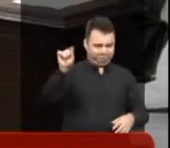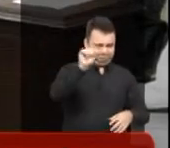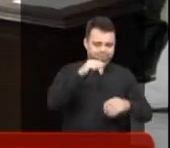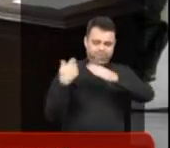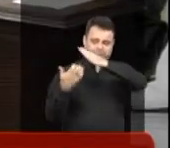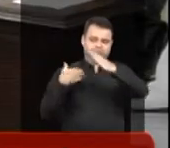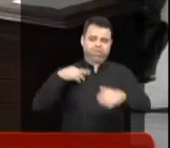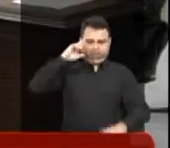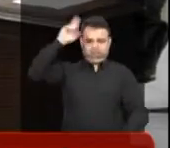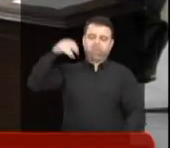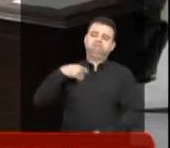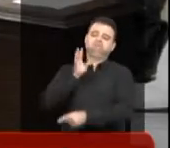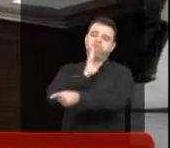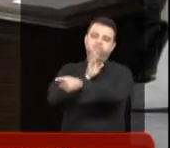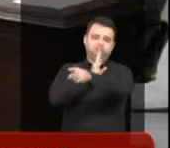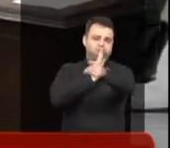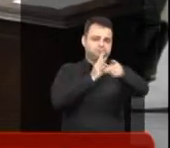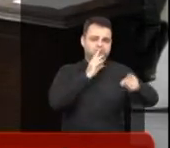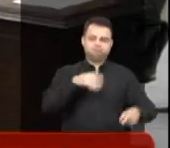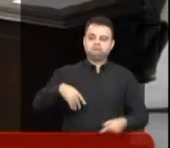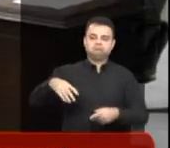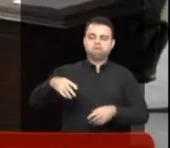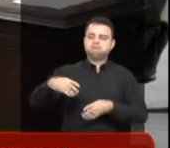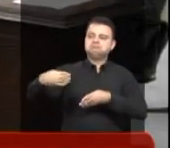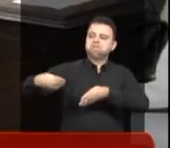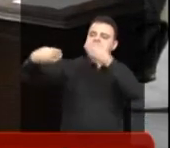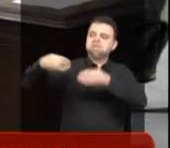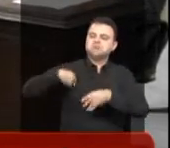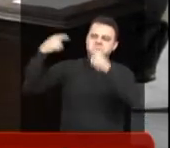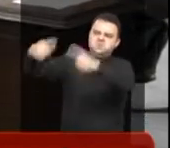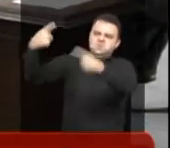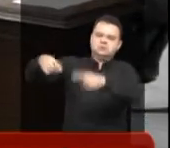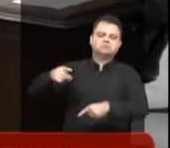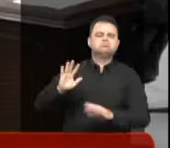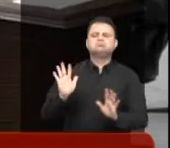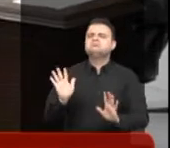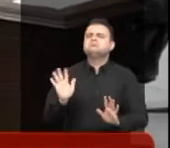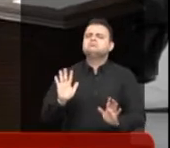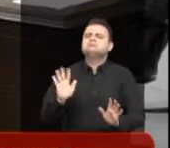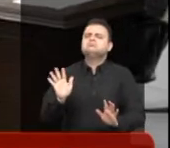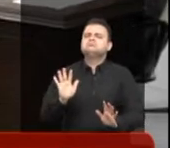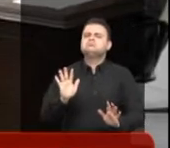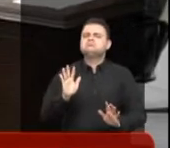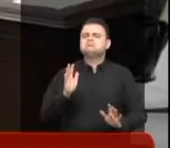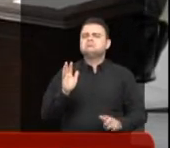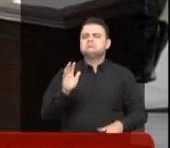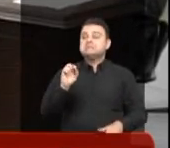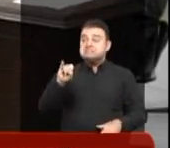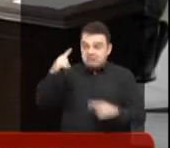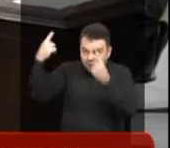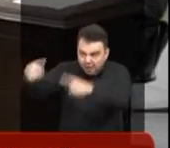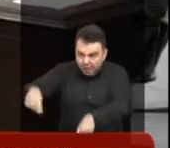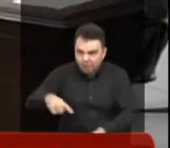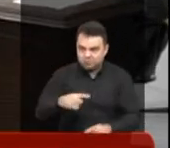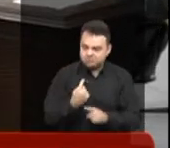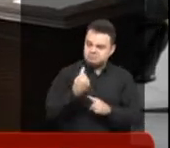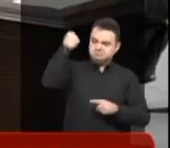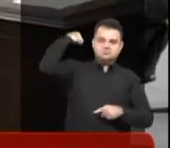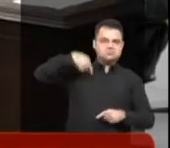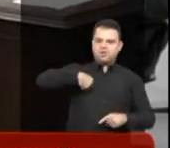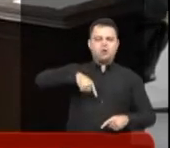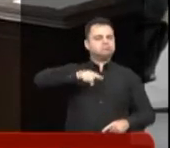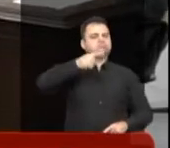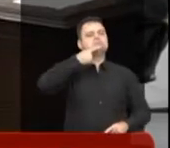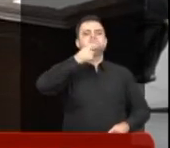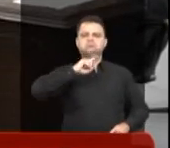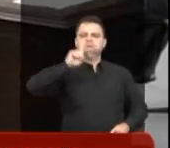ligadas, tanto a uma quanto a outra, nada pessoal, muito pelo contrário. Se fosse levar para lado pessoal, eu teria votado a favor, porque eu tenho um carinho imenso,